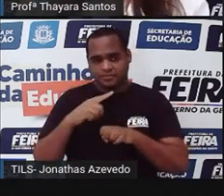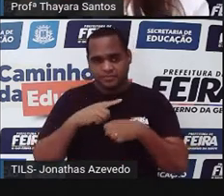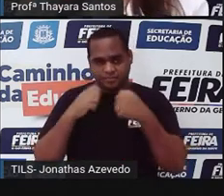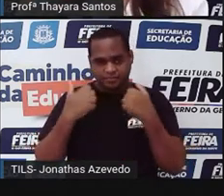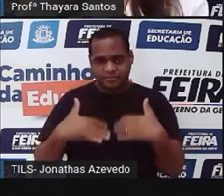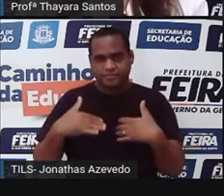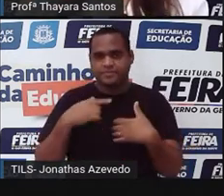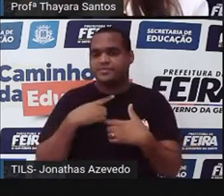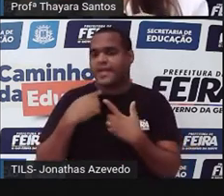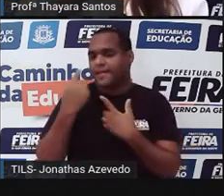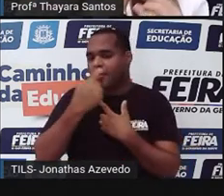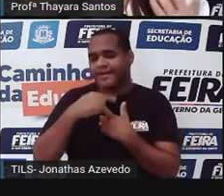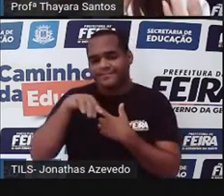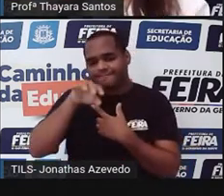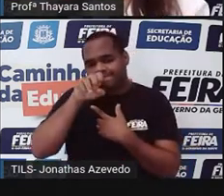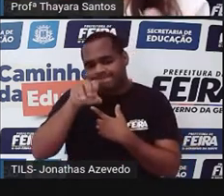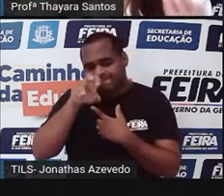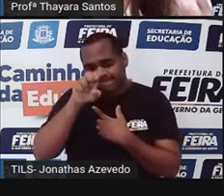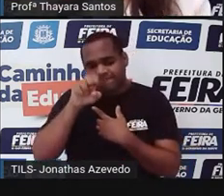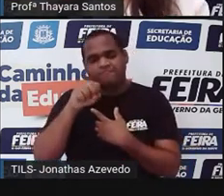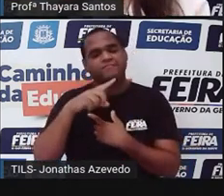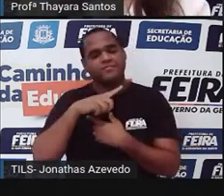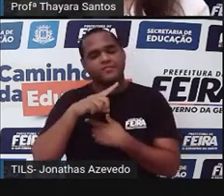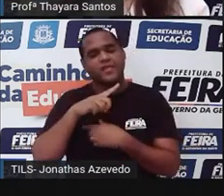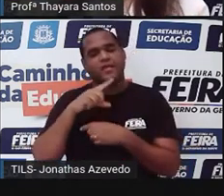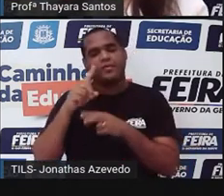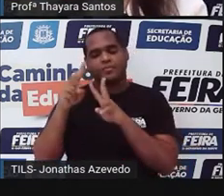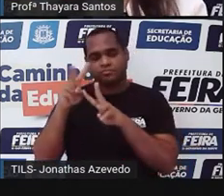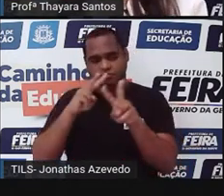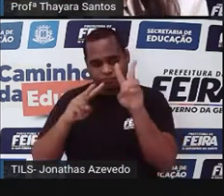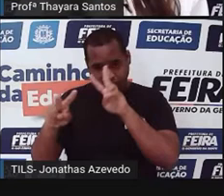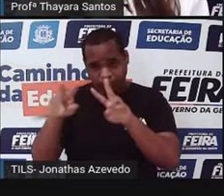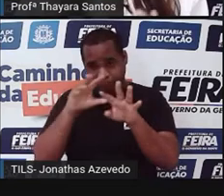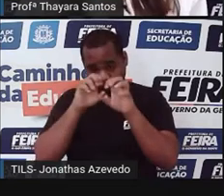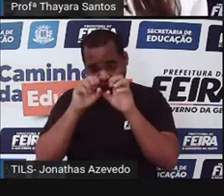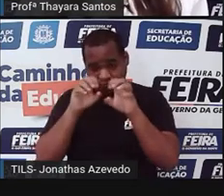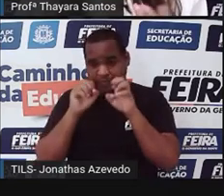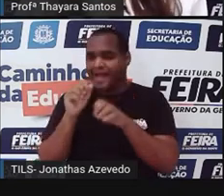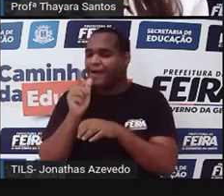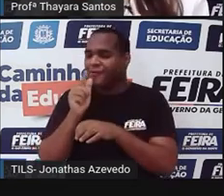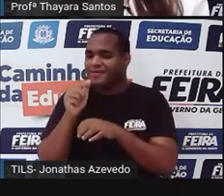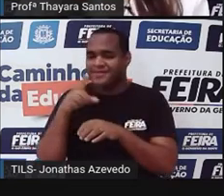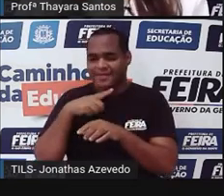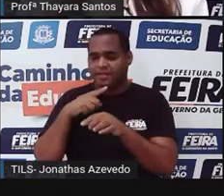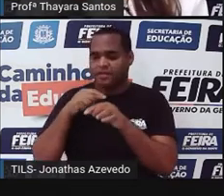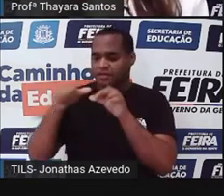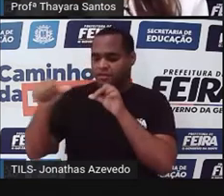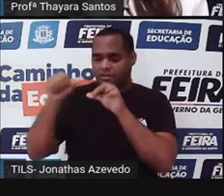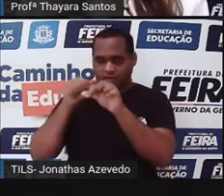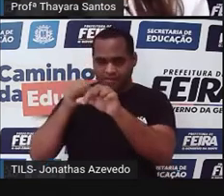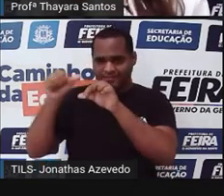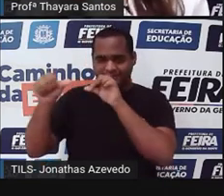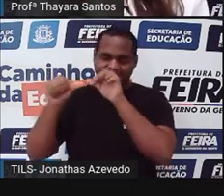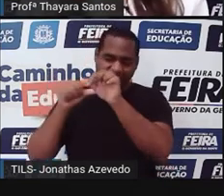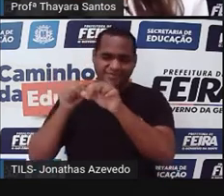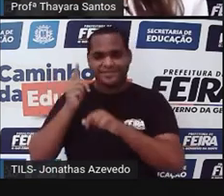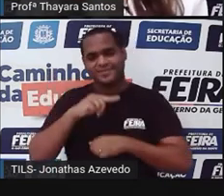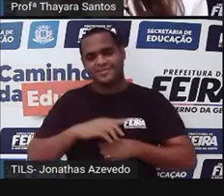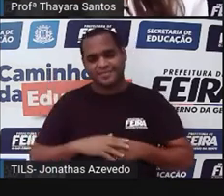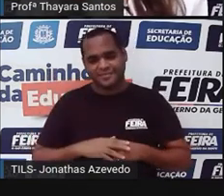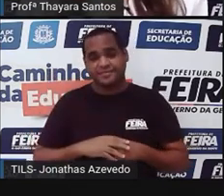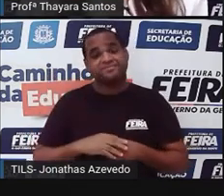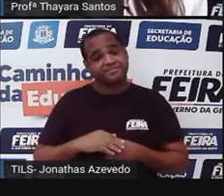as brancas e são responsáveis por captar o oxigênio presente ali na água, para que eles realizem essas trocas gasosas. A